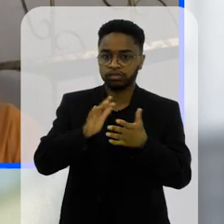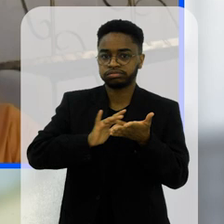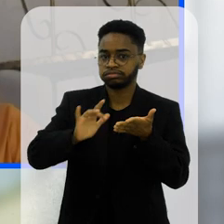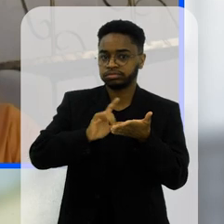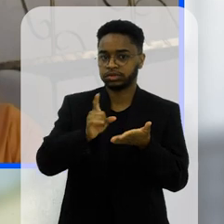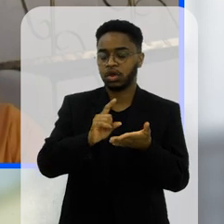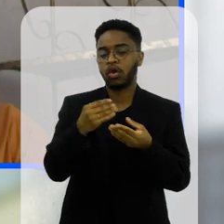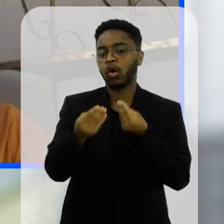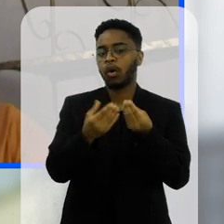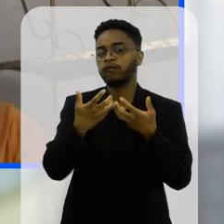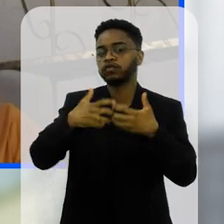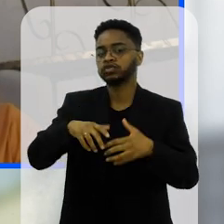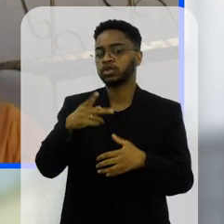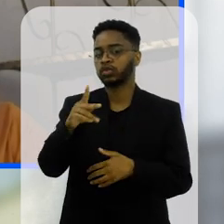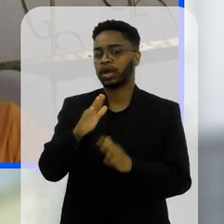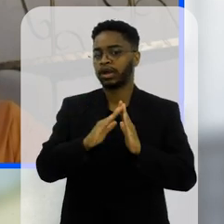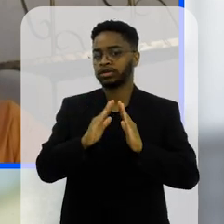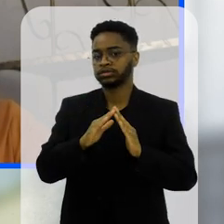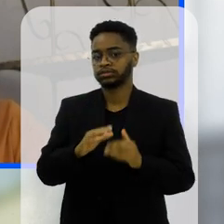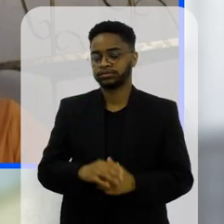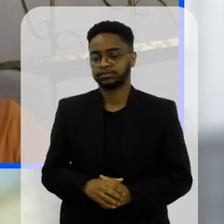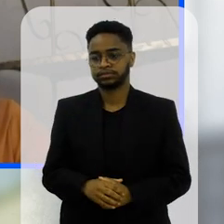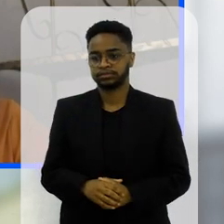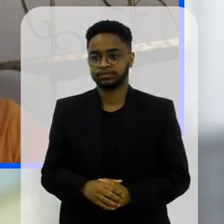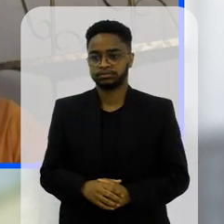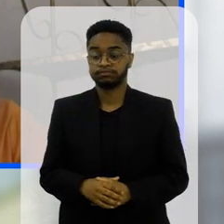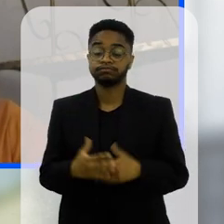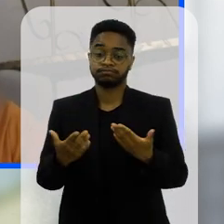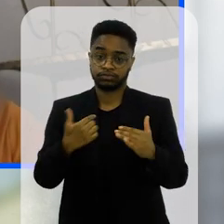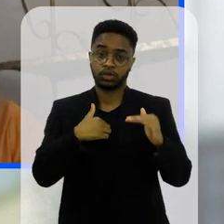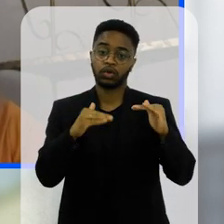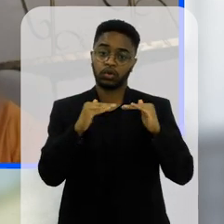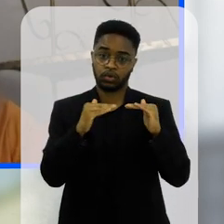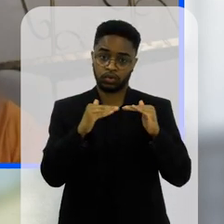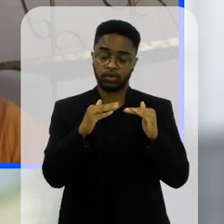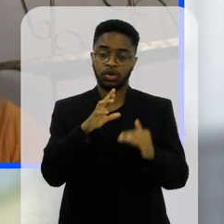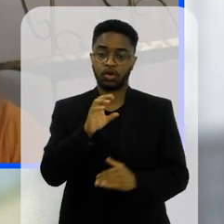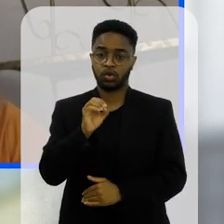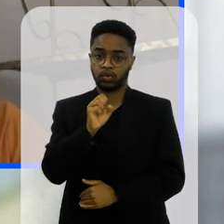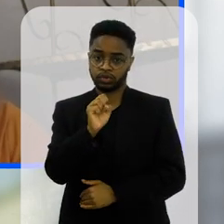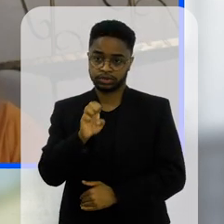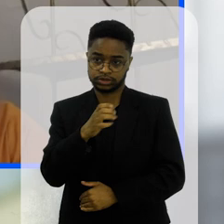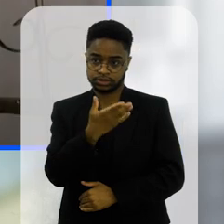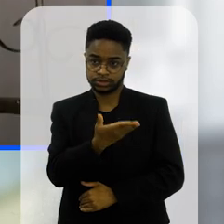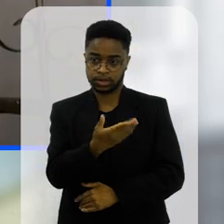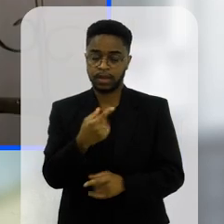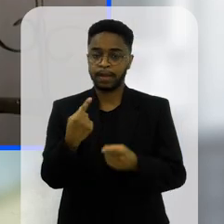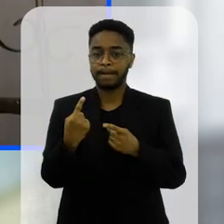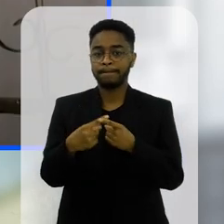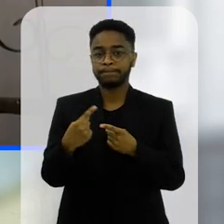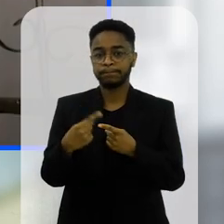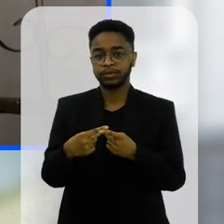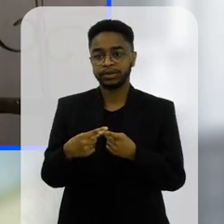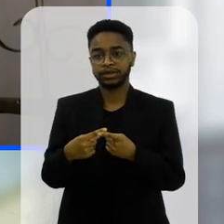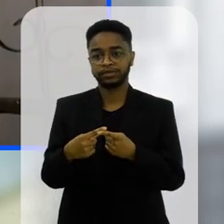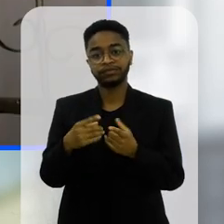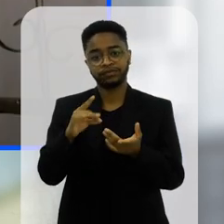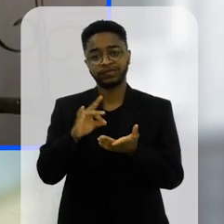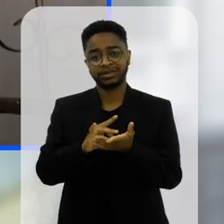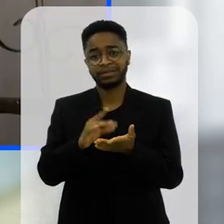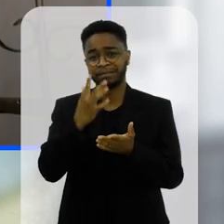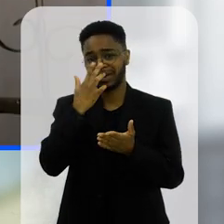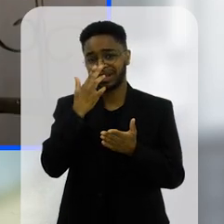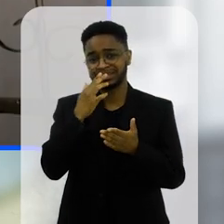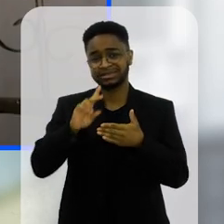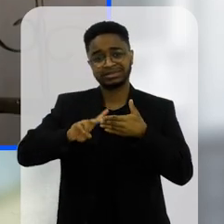a telas como é que funciona na casa de vocês? Bom, eu concordo com que a Rose falou porque é